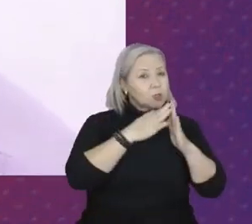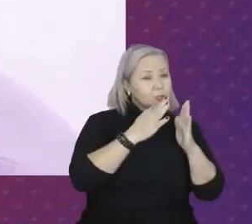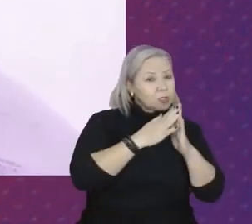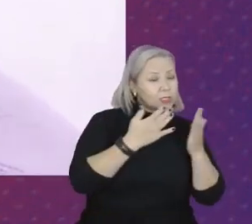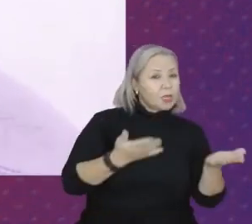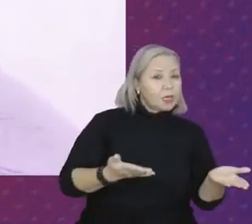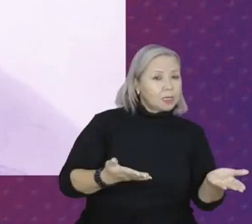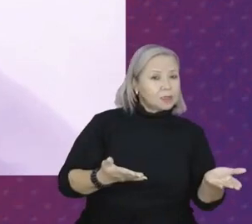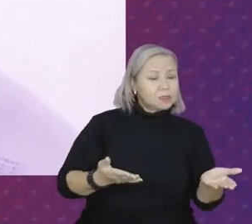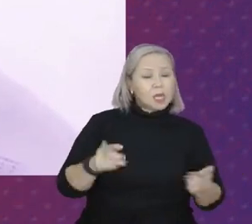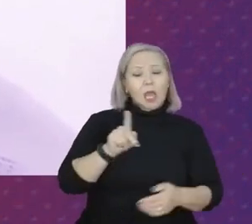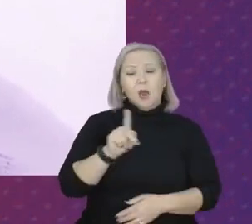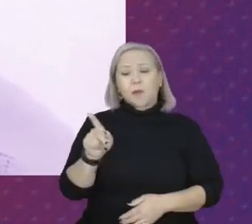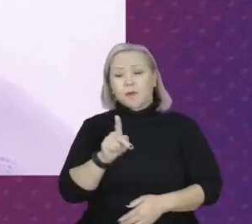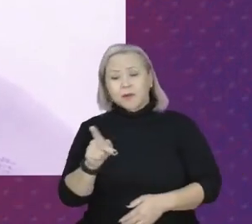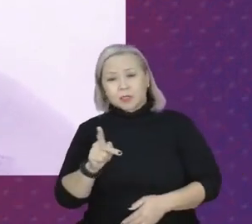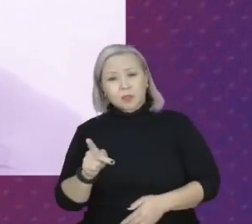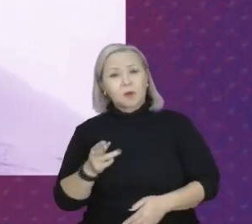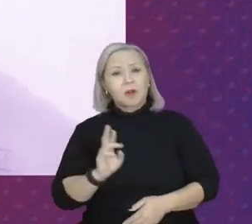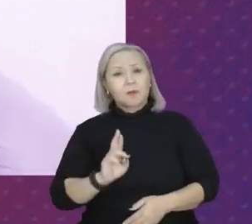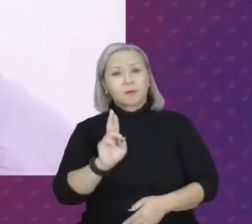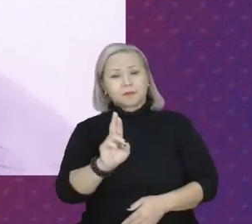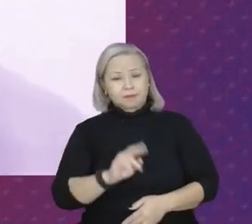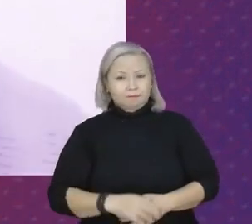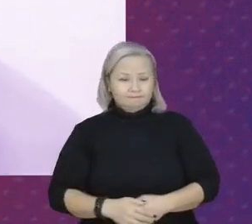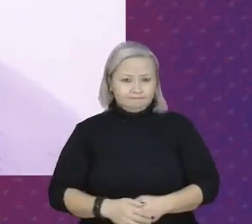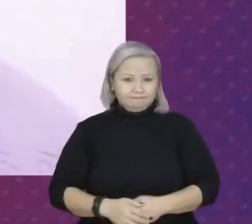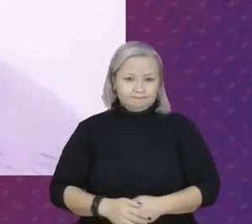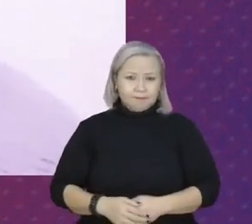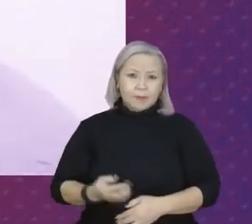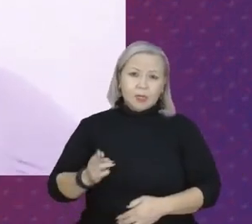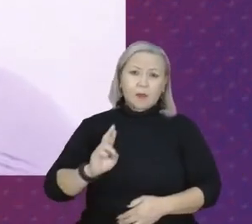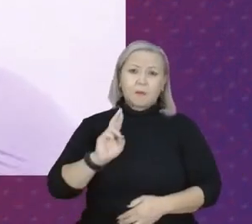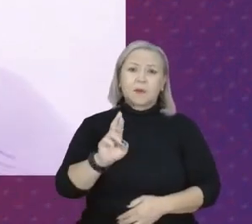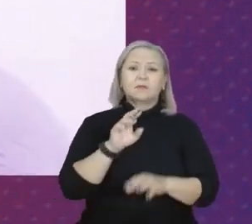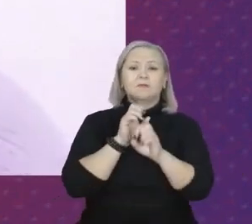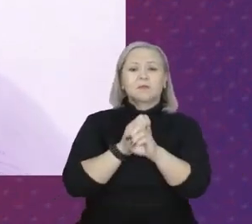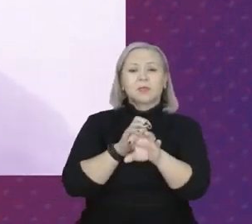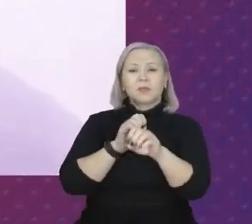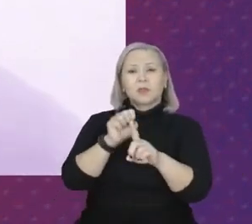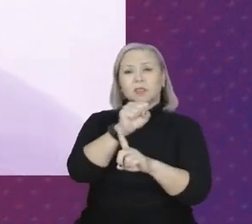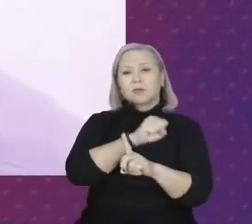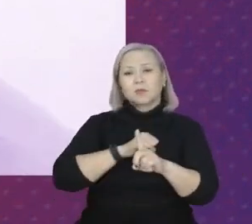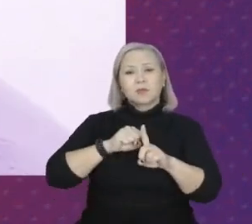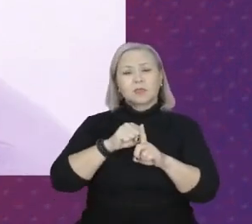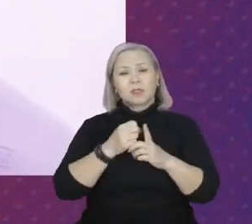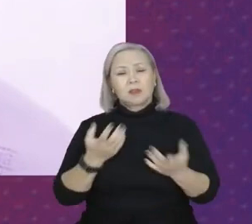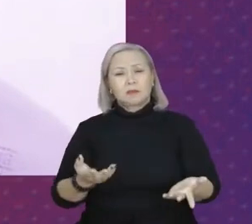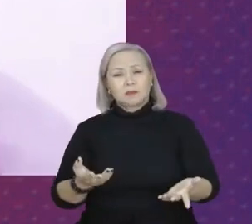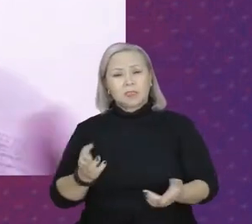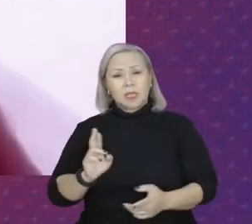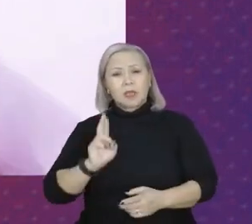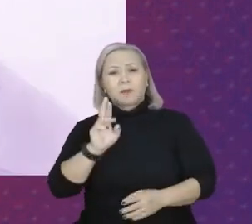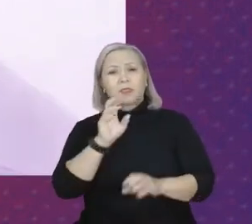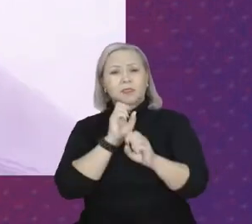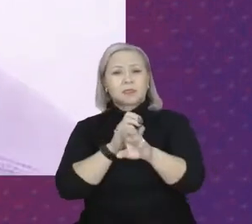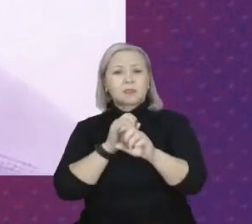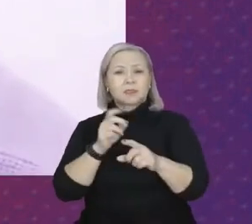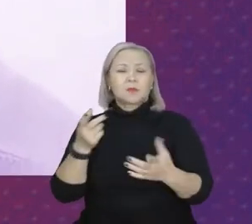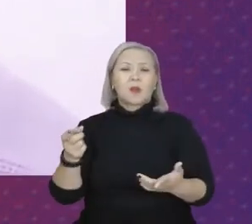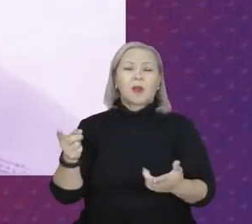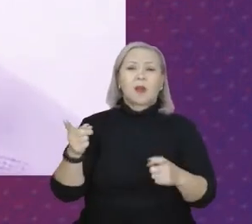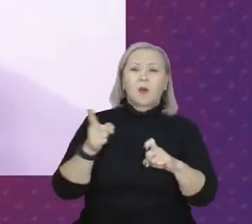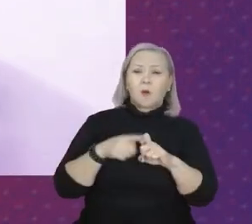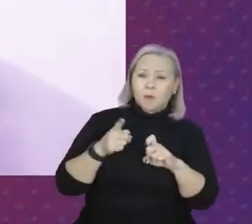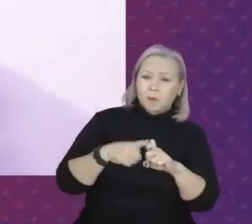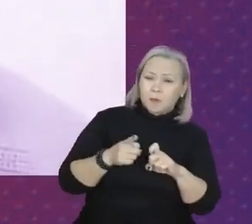representando a professora, representando o educador social, representando o médico,